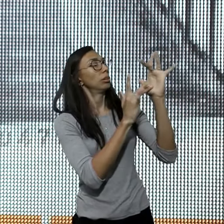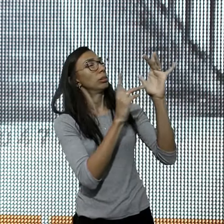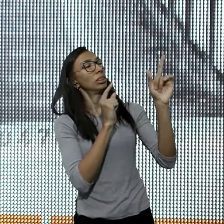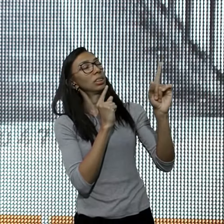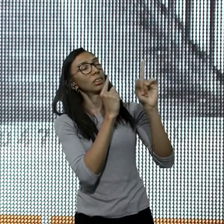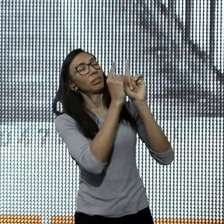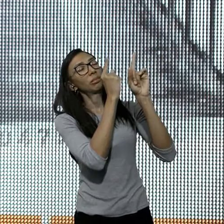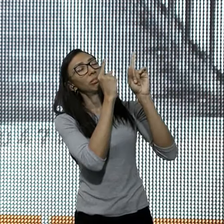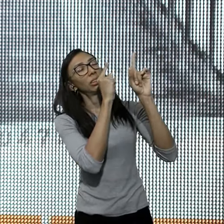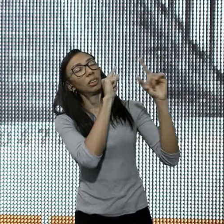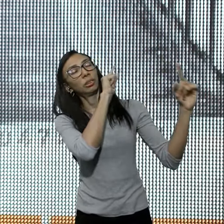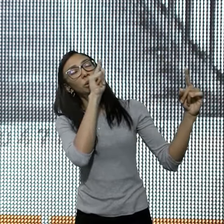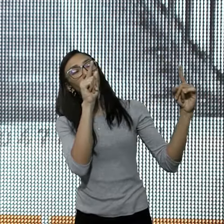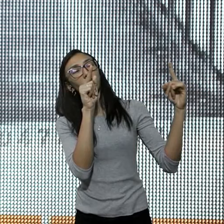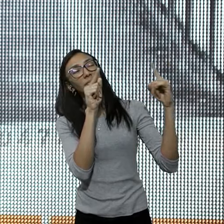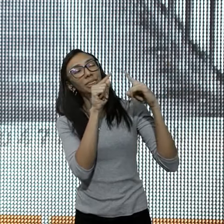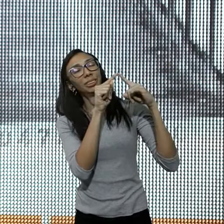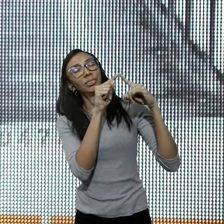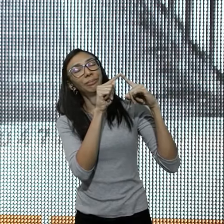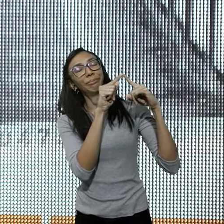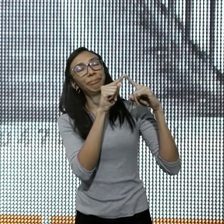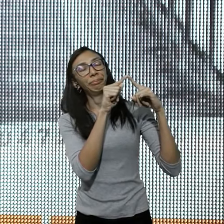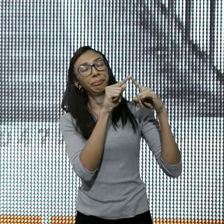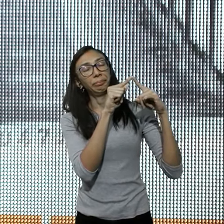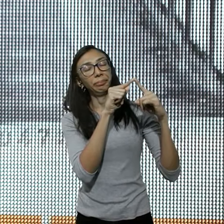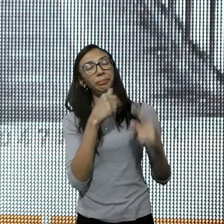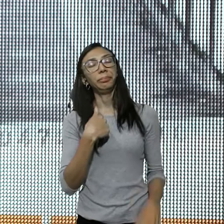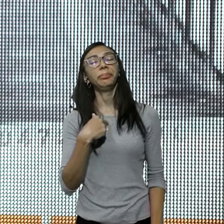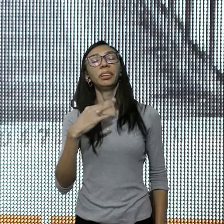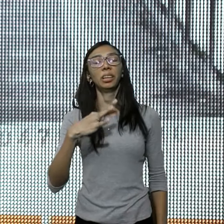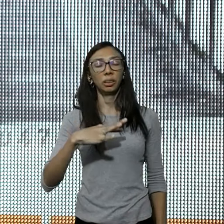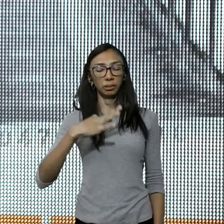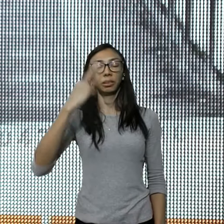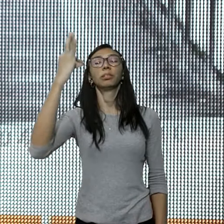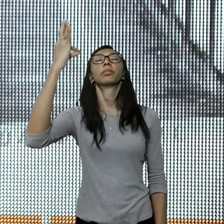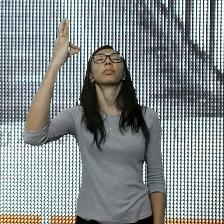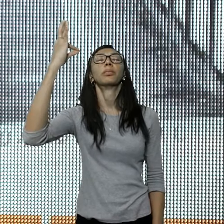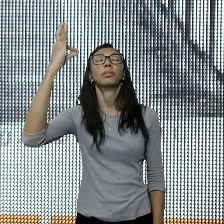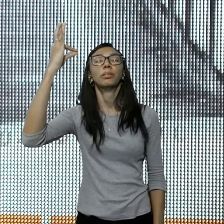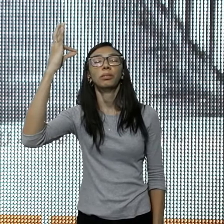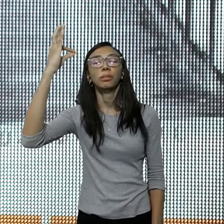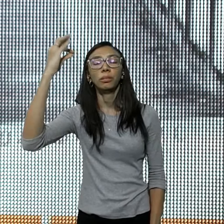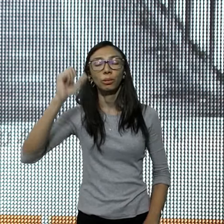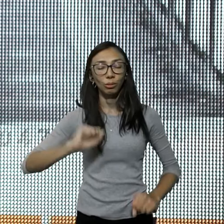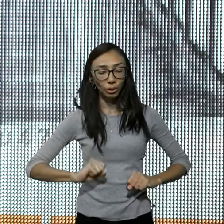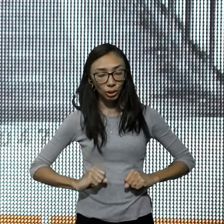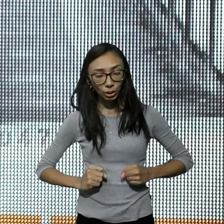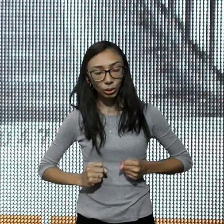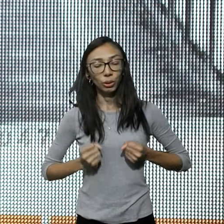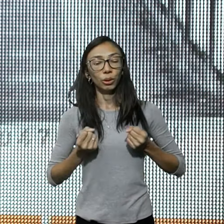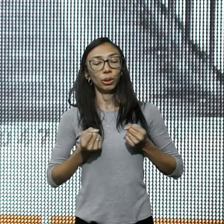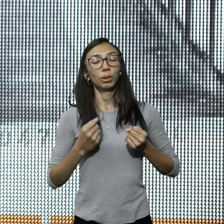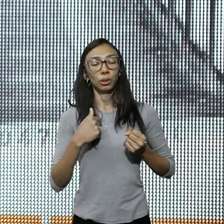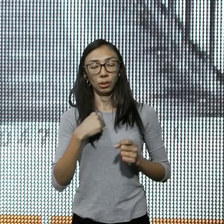único e singular, é, decidir, ser levantado, para fazer a diferença,